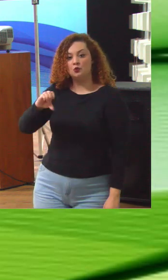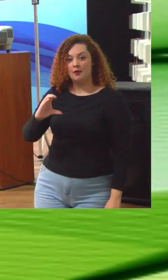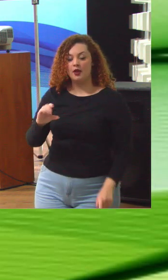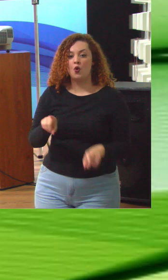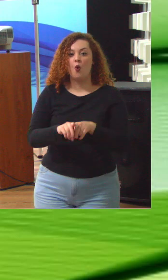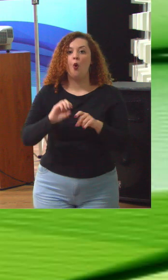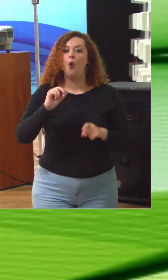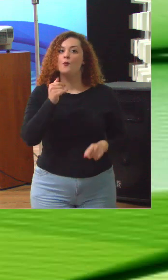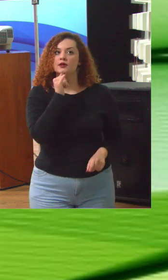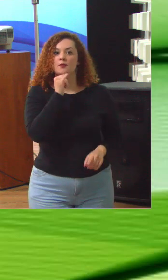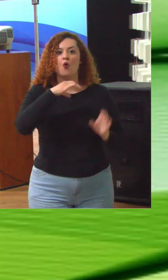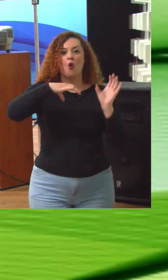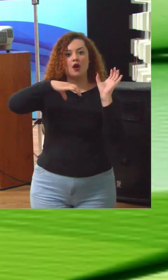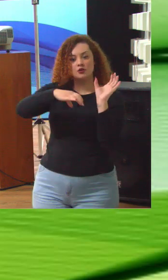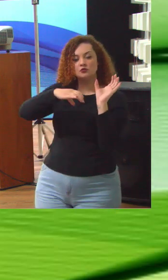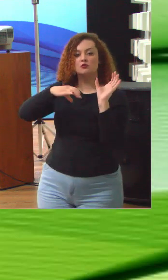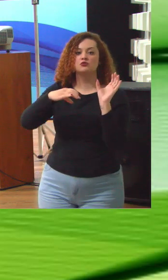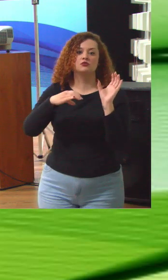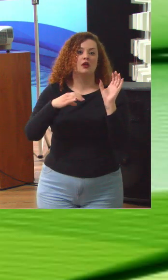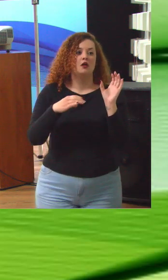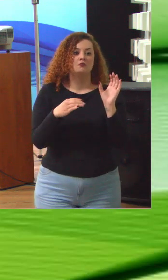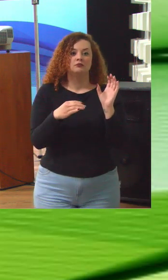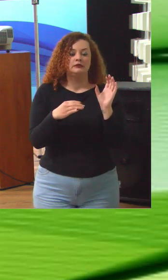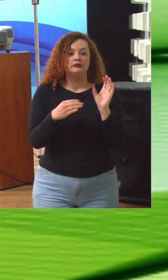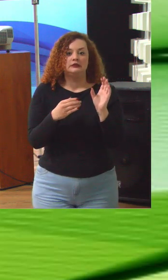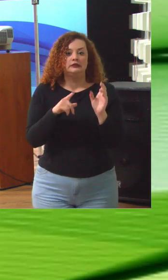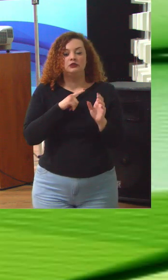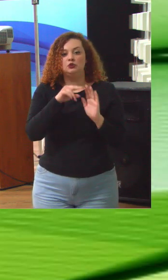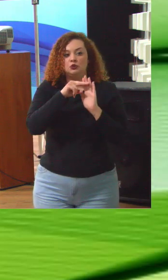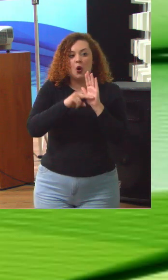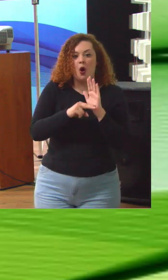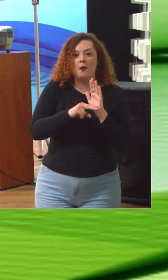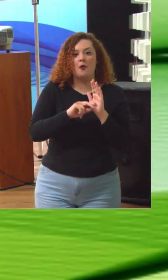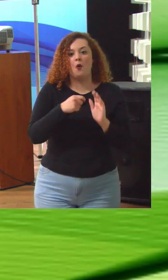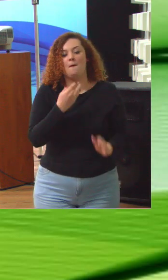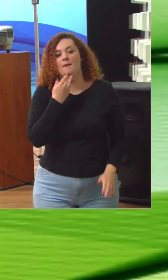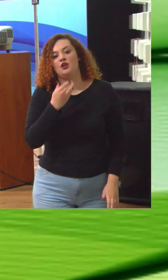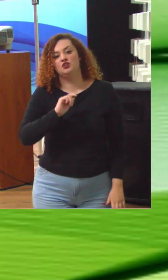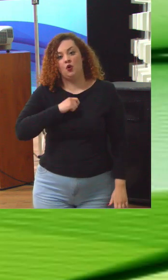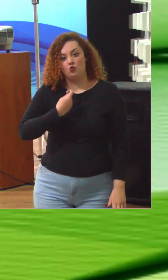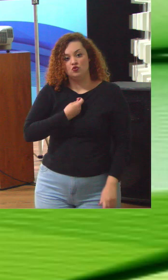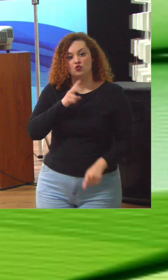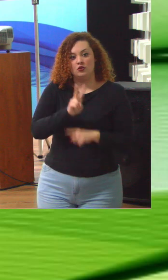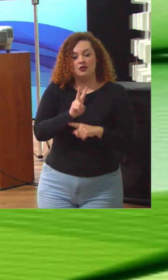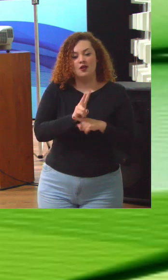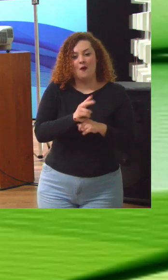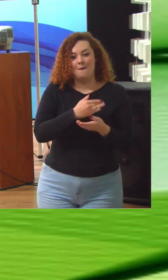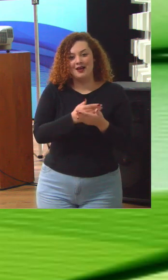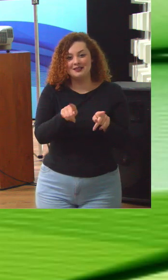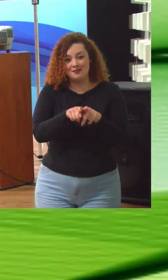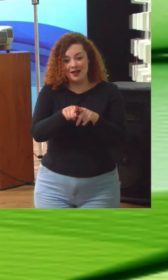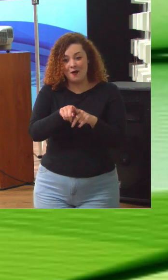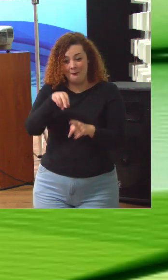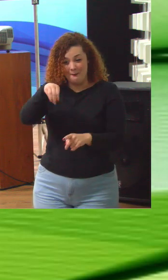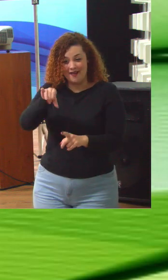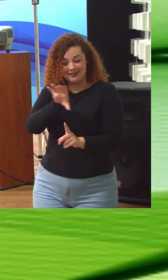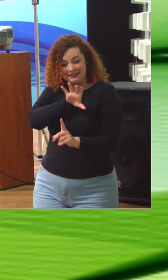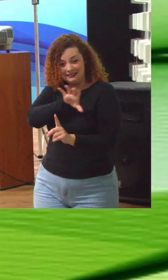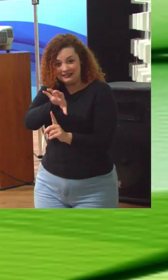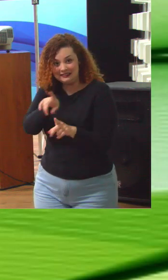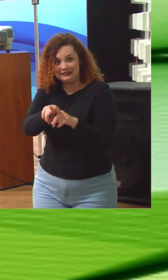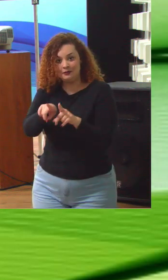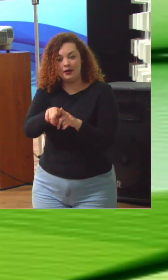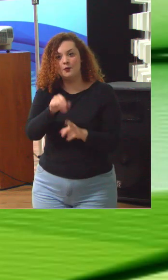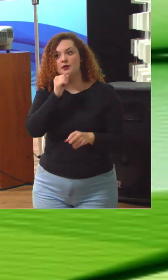nacional aprova normas ou pede auditorias ou seja lá o que for na área de educação pressiona o comportamento do MEC e